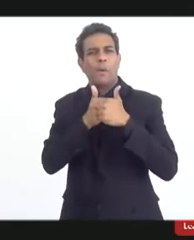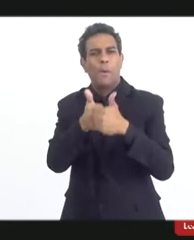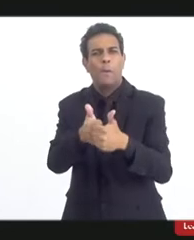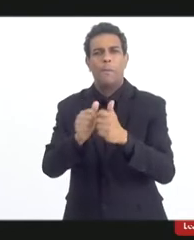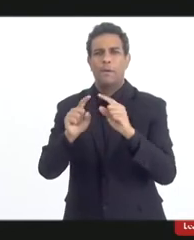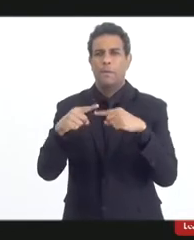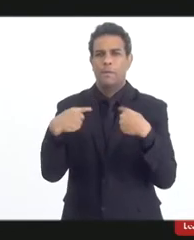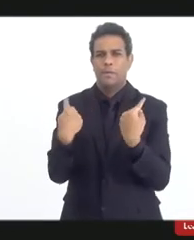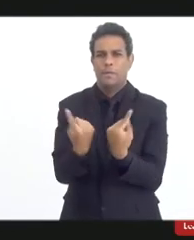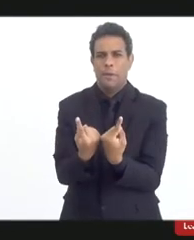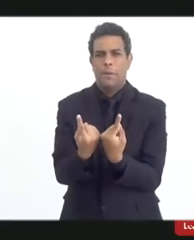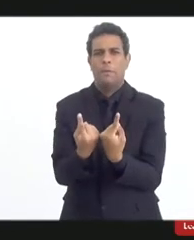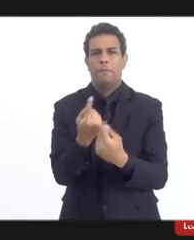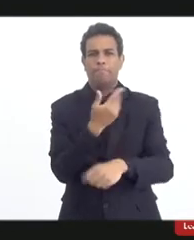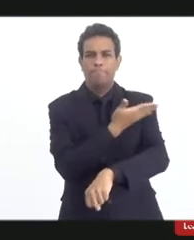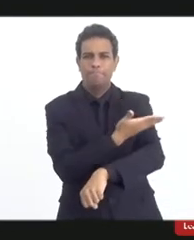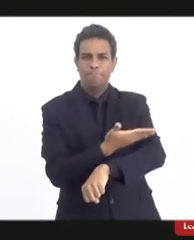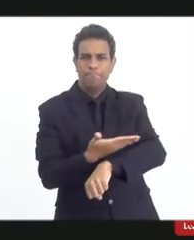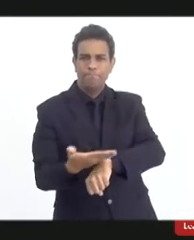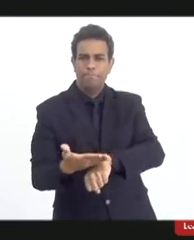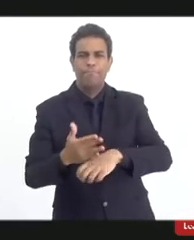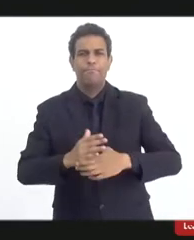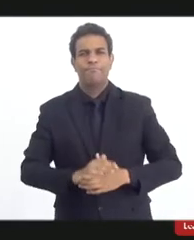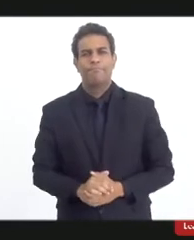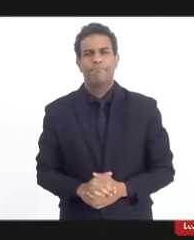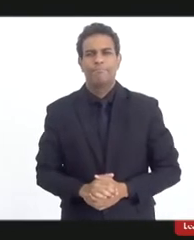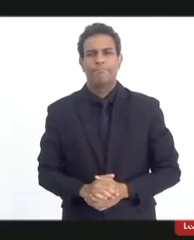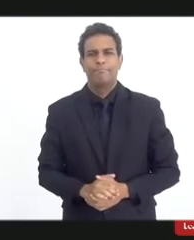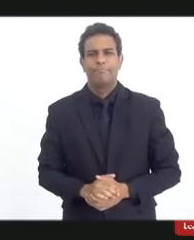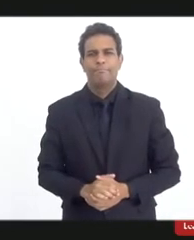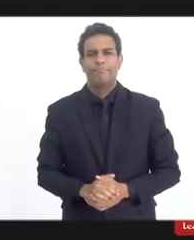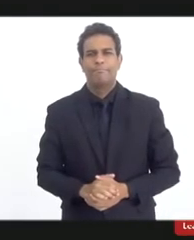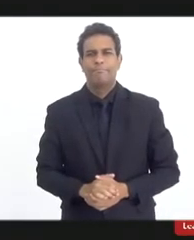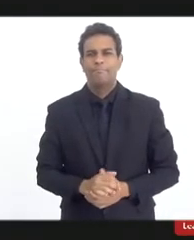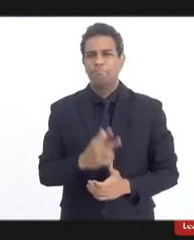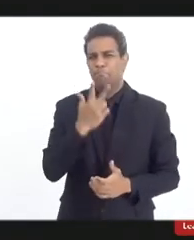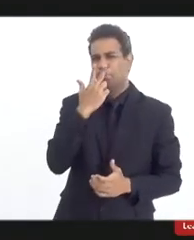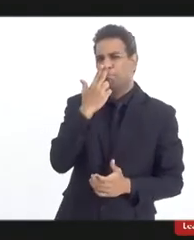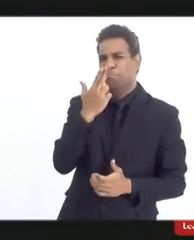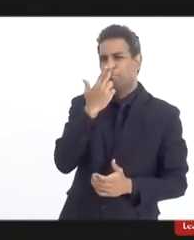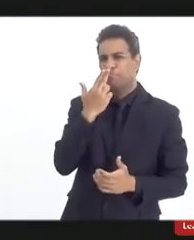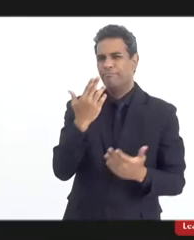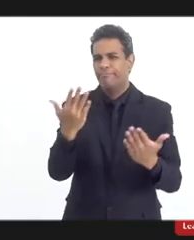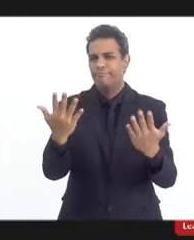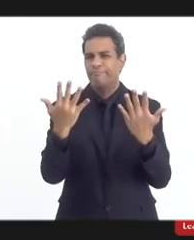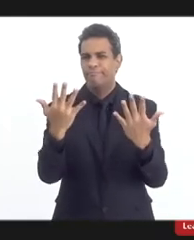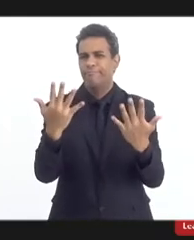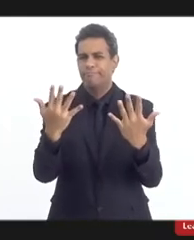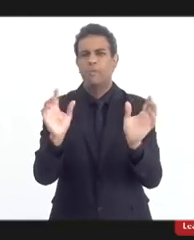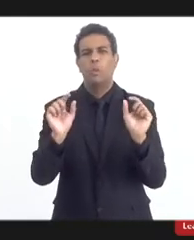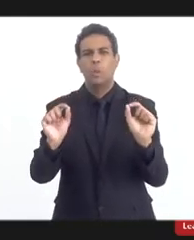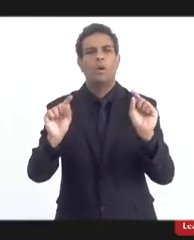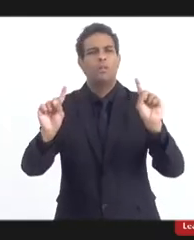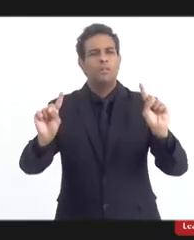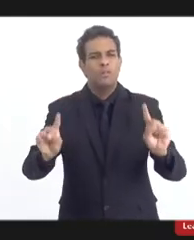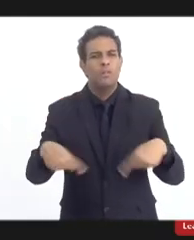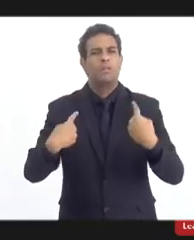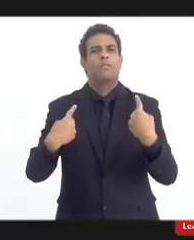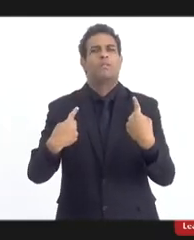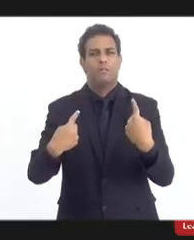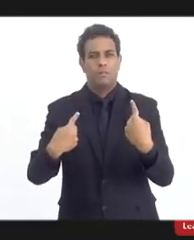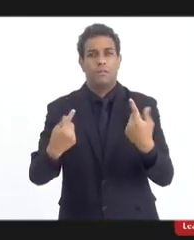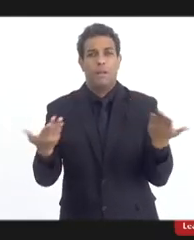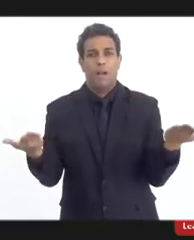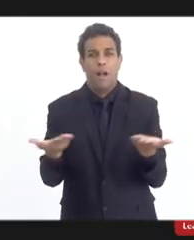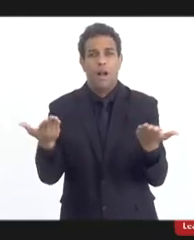reunião. Mas a impressão que se tem é que o grande desafio das